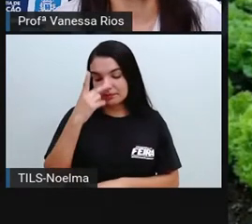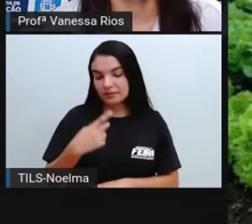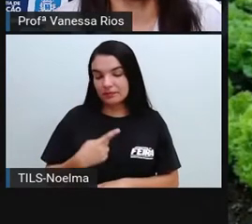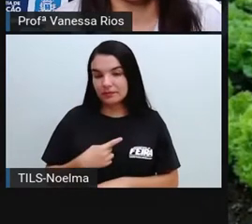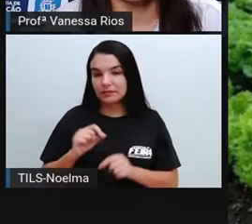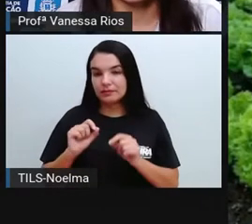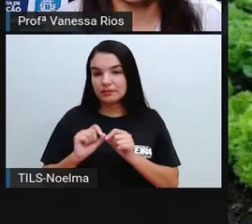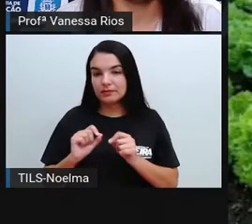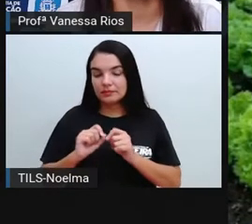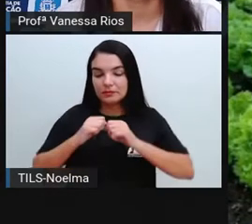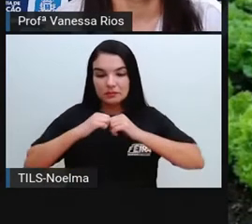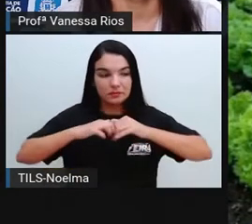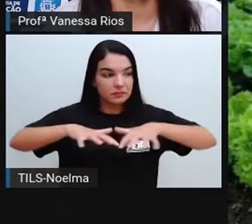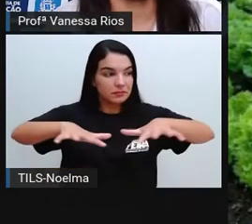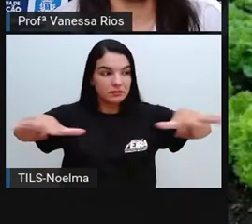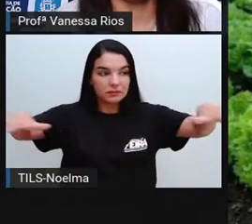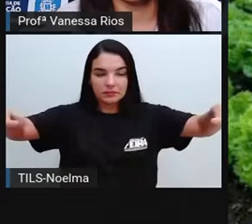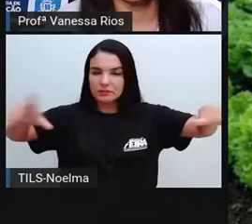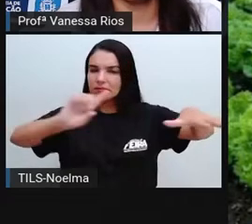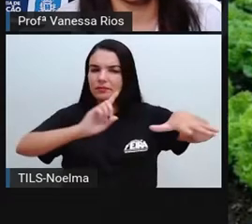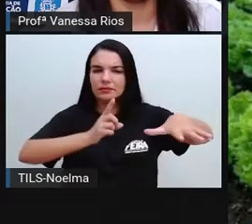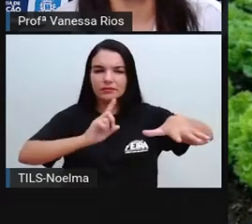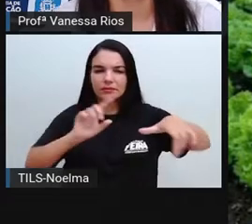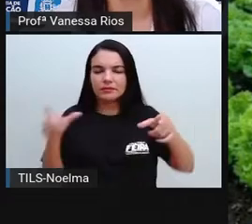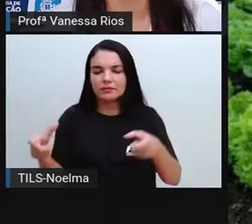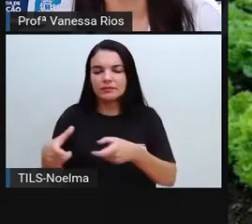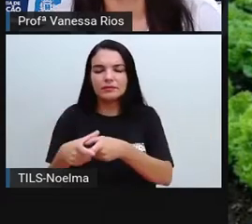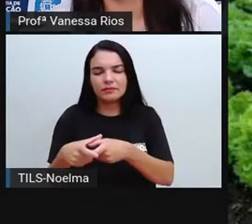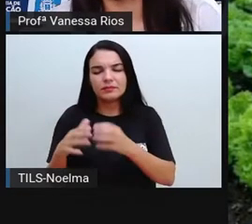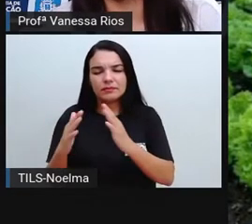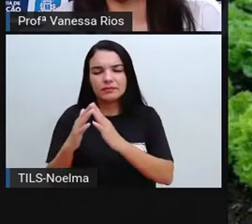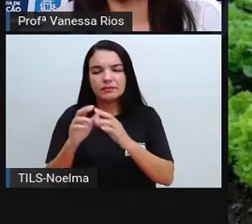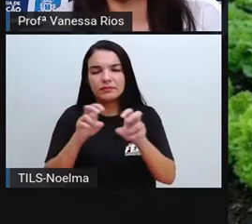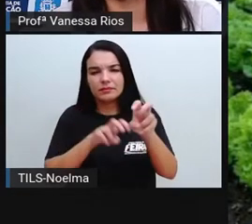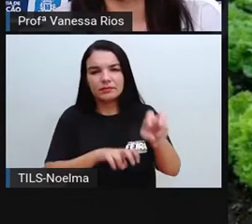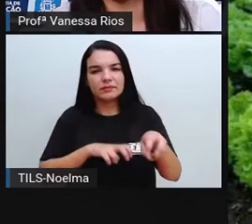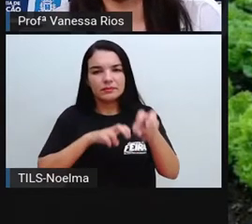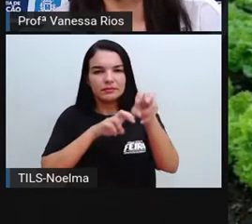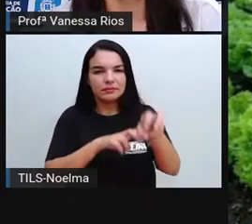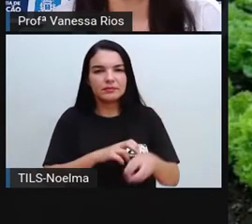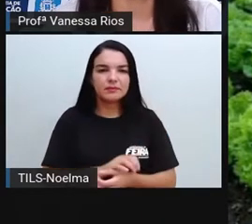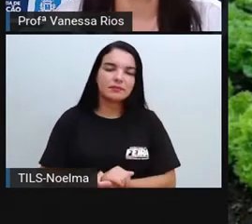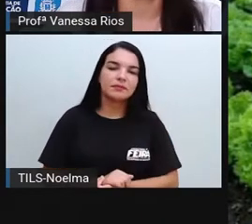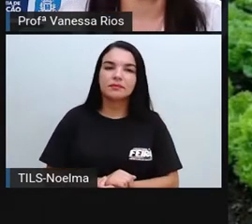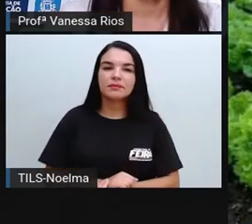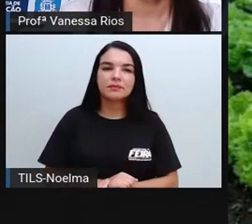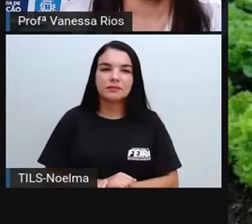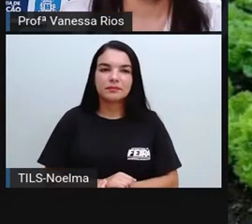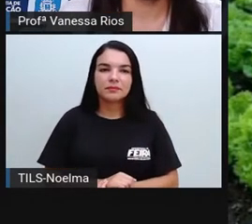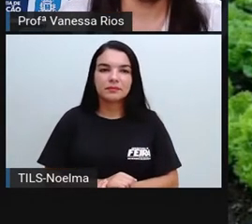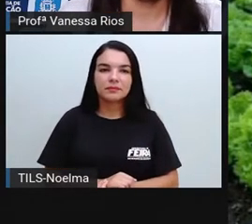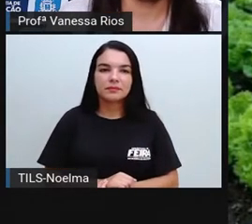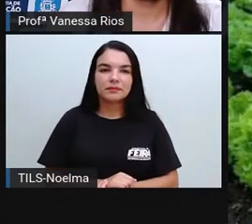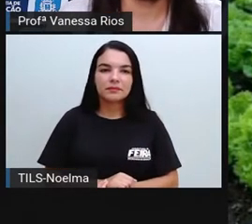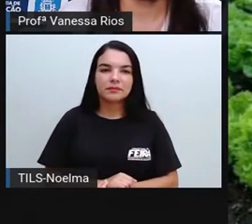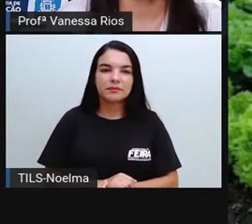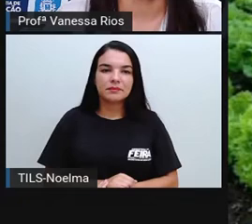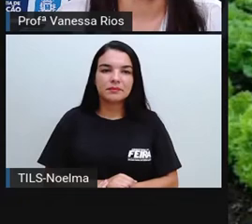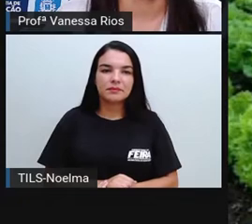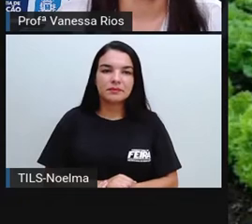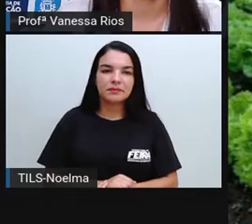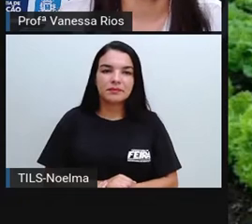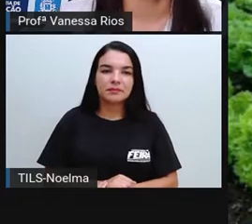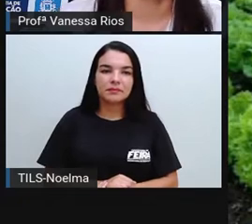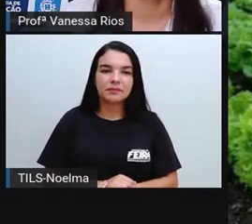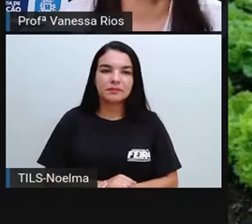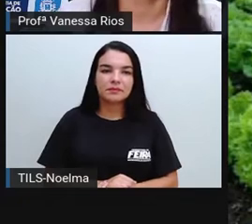estendidos a grandes extensões de terra, ocupando grandes extensões de terra. Mas são, na sua maioria, o